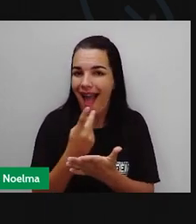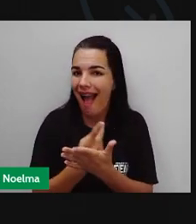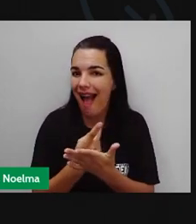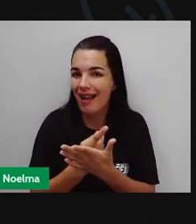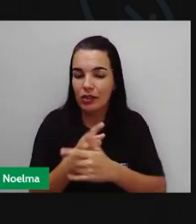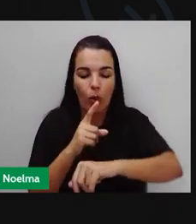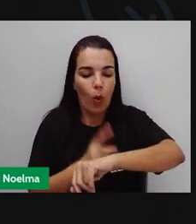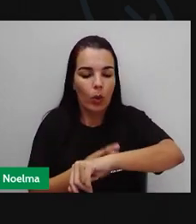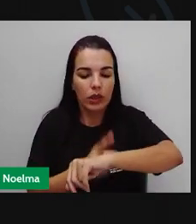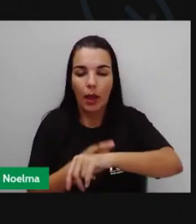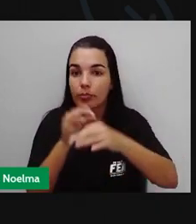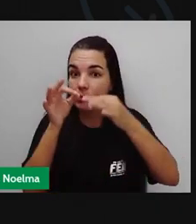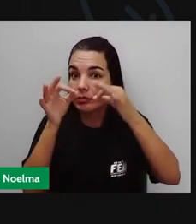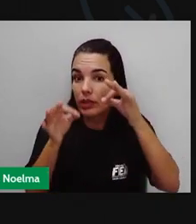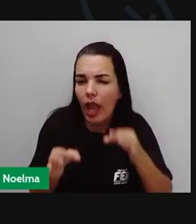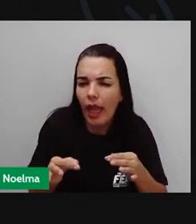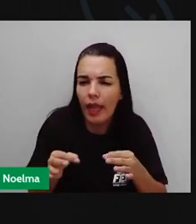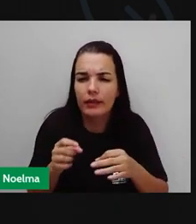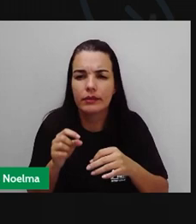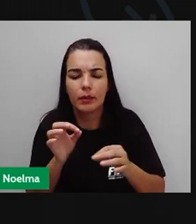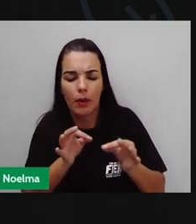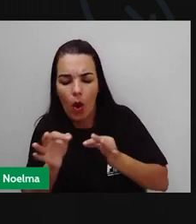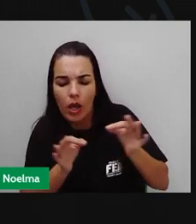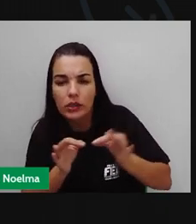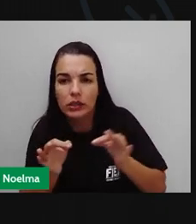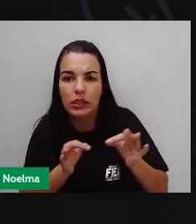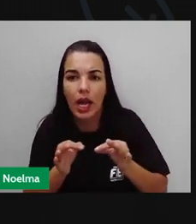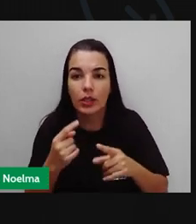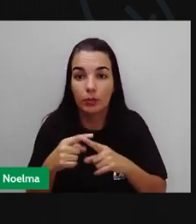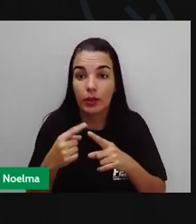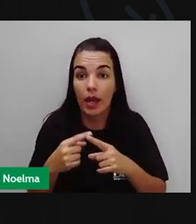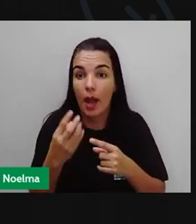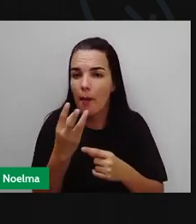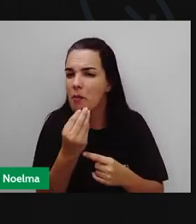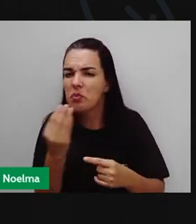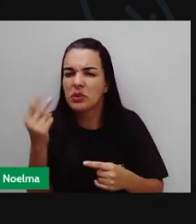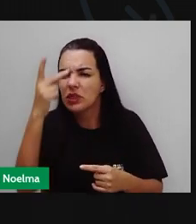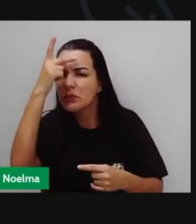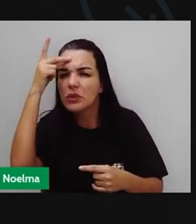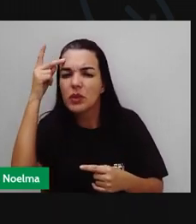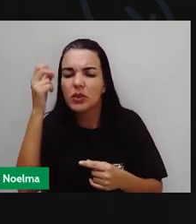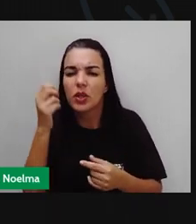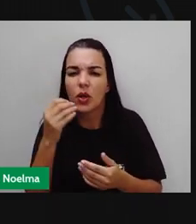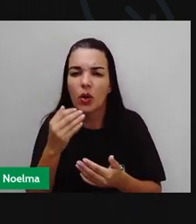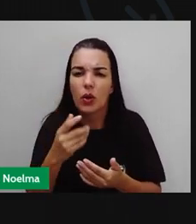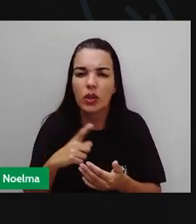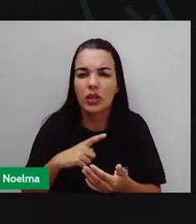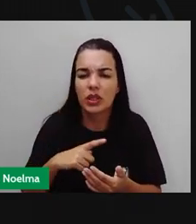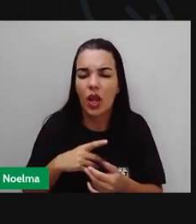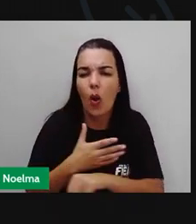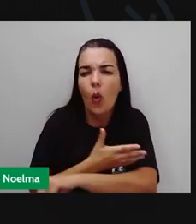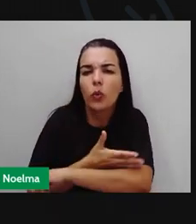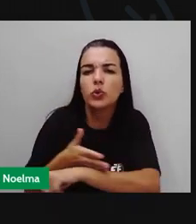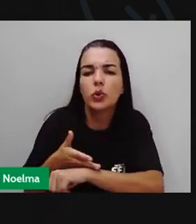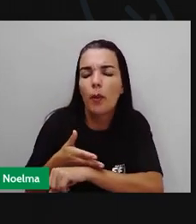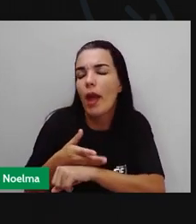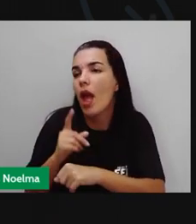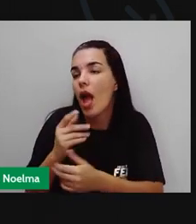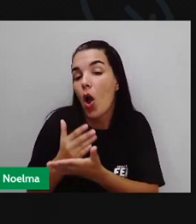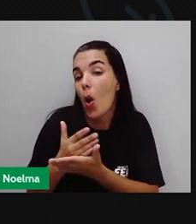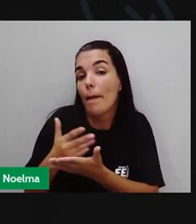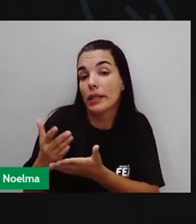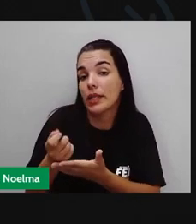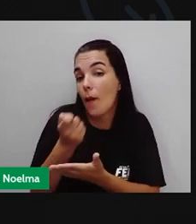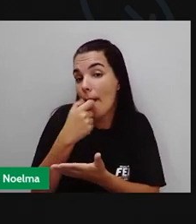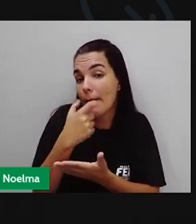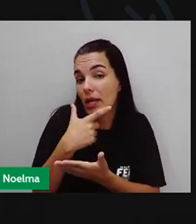tempo correto, né? Como muitas pessoas costumam começar a tomar o medicamento, quando o melhor aliador ou algo do tipo